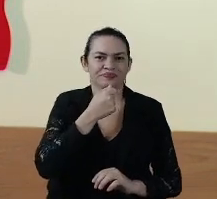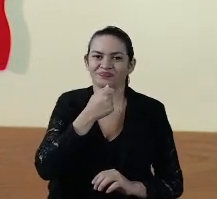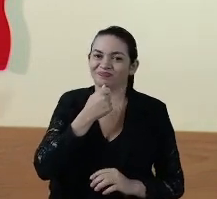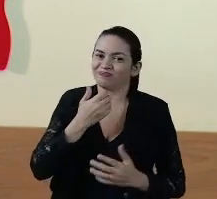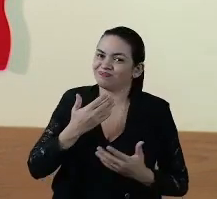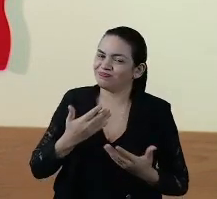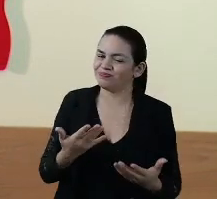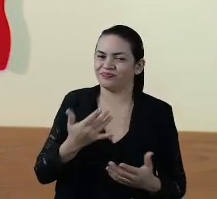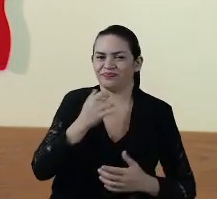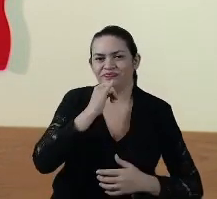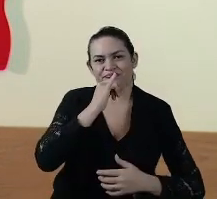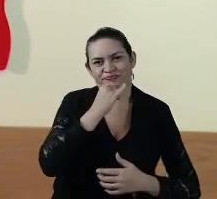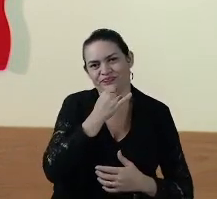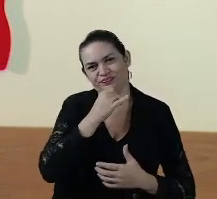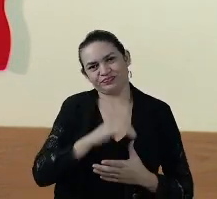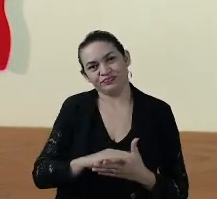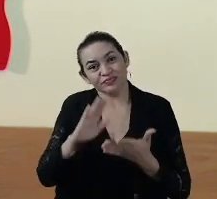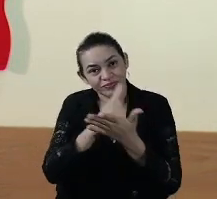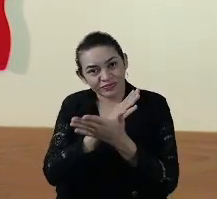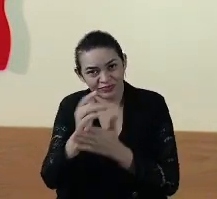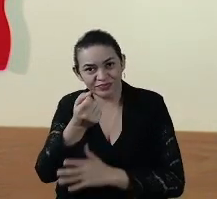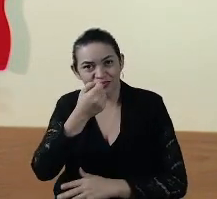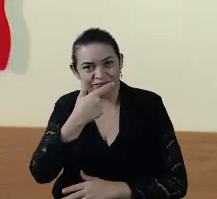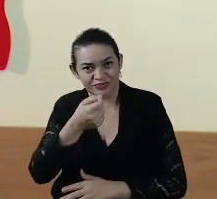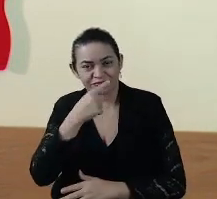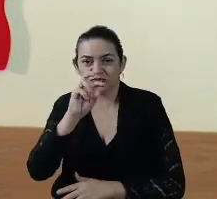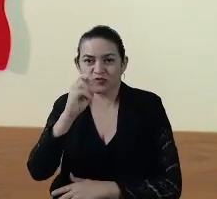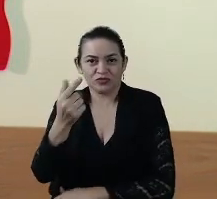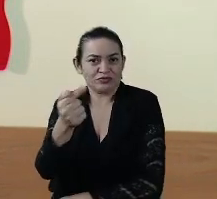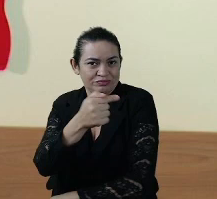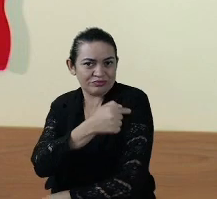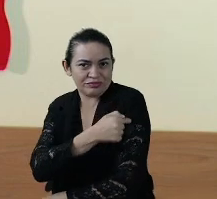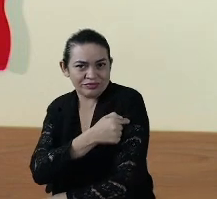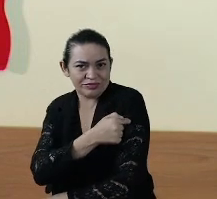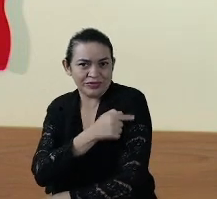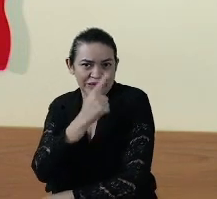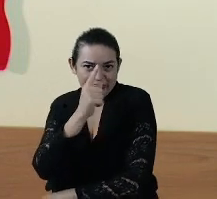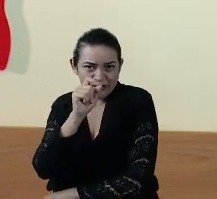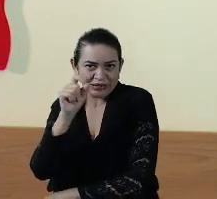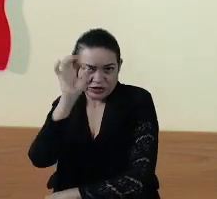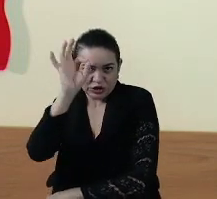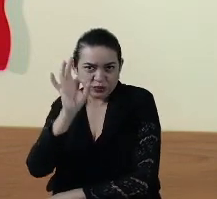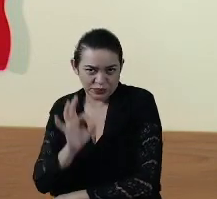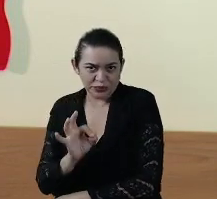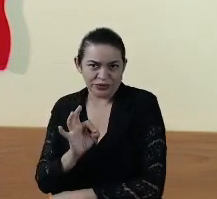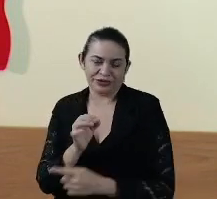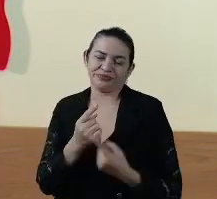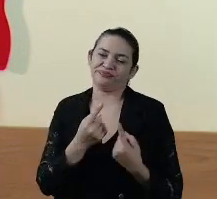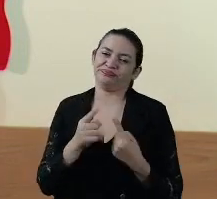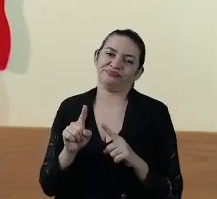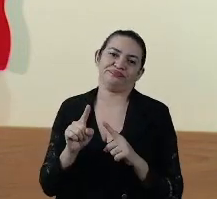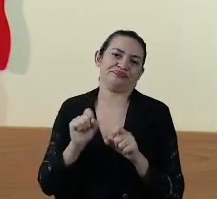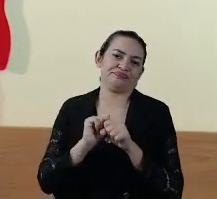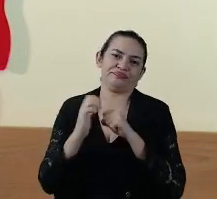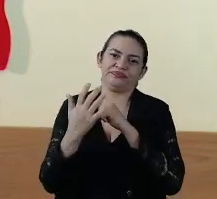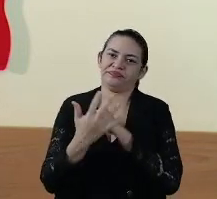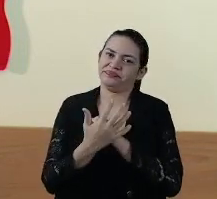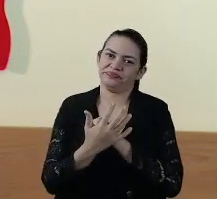infelizmente, algum remédio ou vacina 100% eficaz contra o coronavírus.